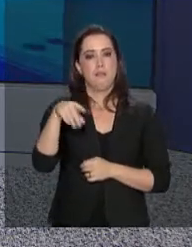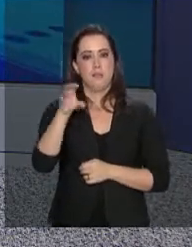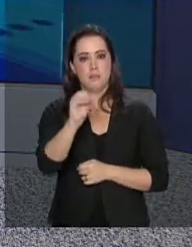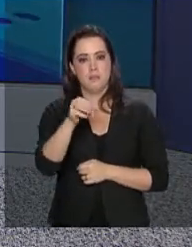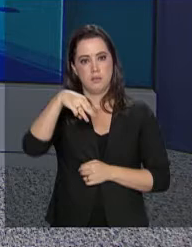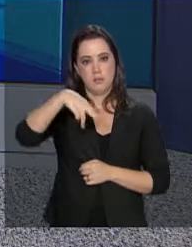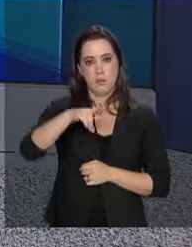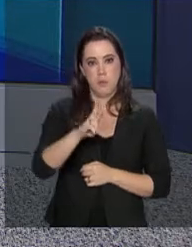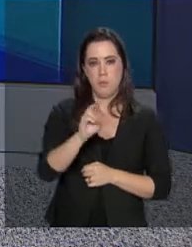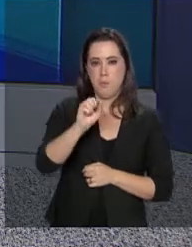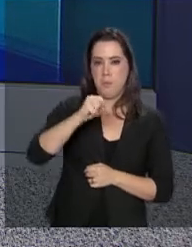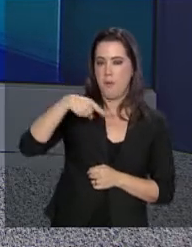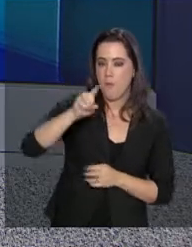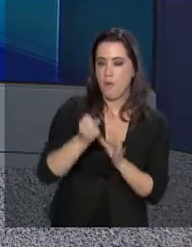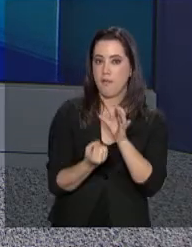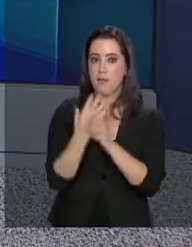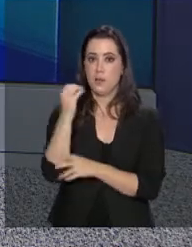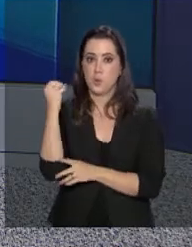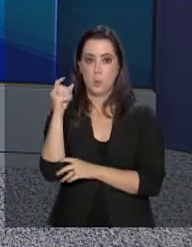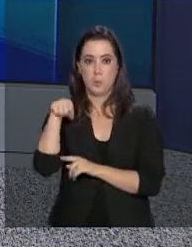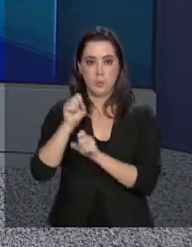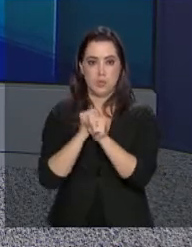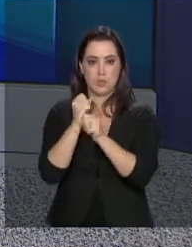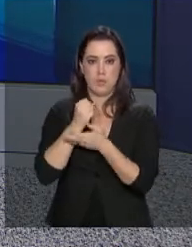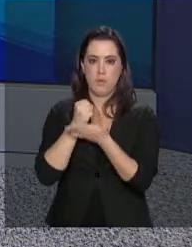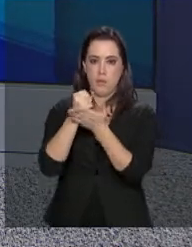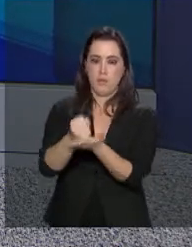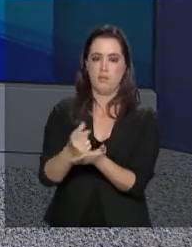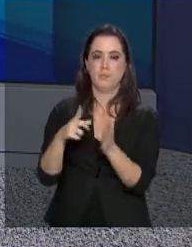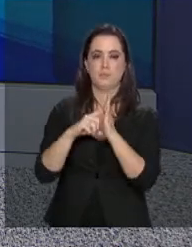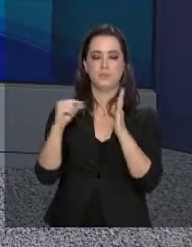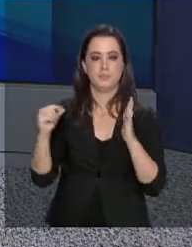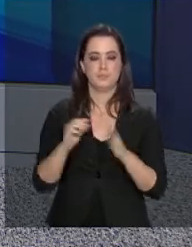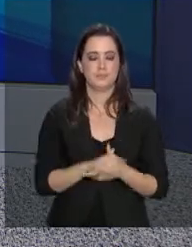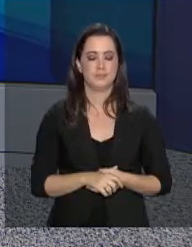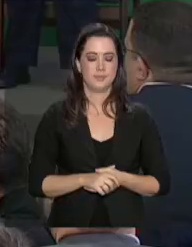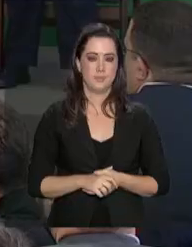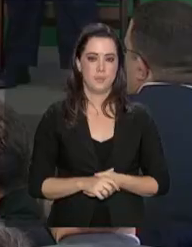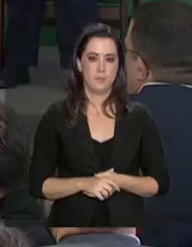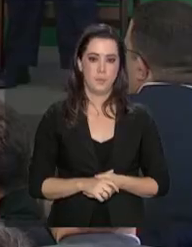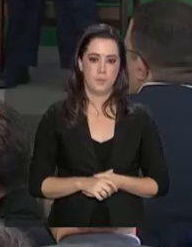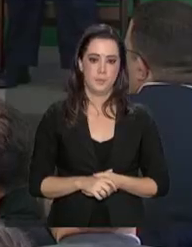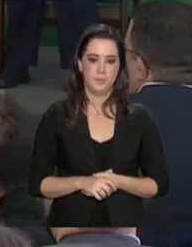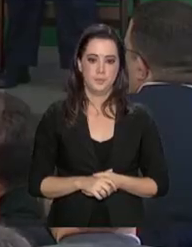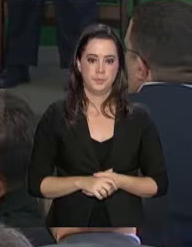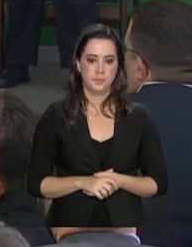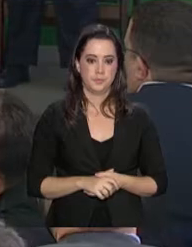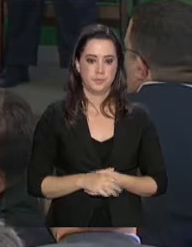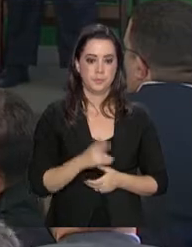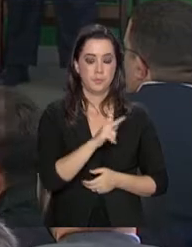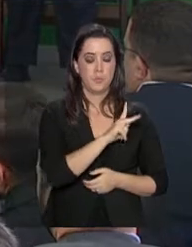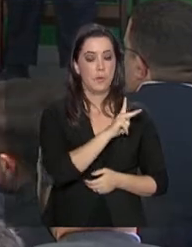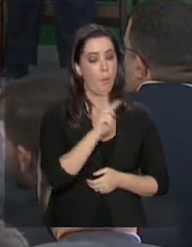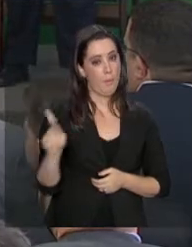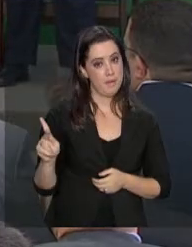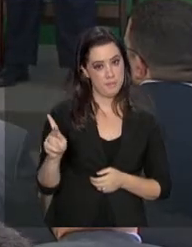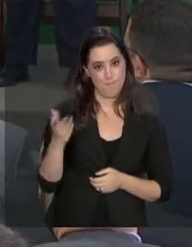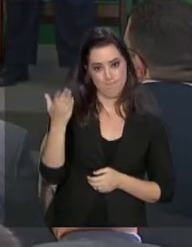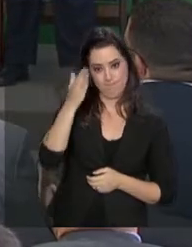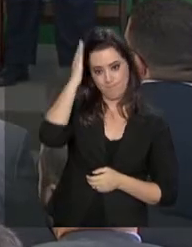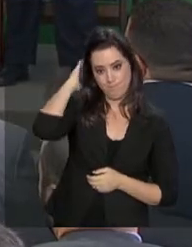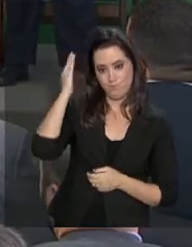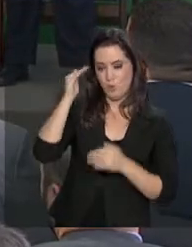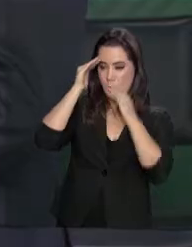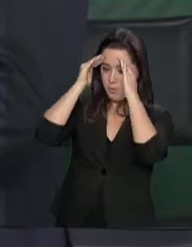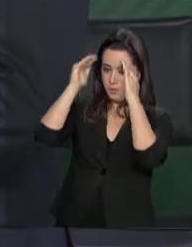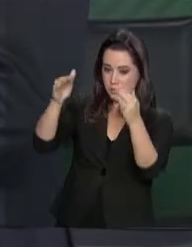outubro deste ano, foi entregue numa solenidade no Palácio do Planalto. O presidente Michel Temer foi